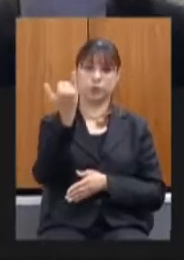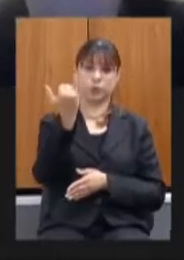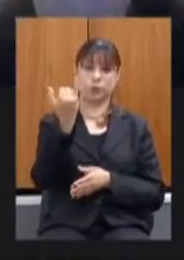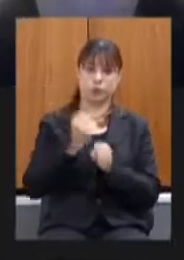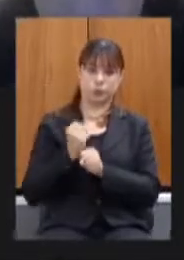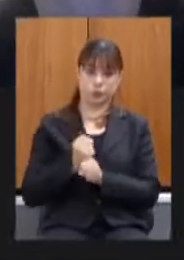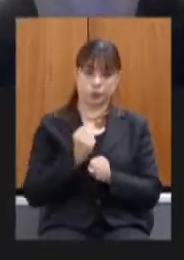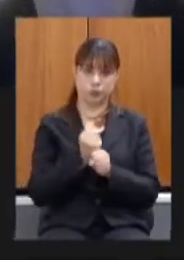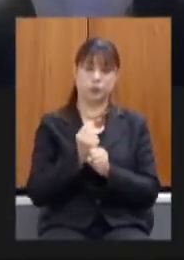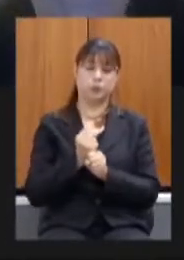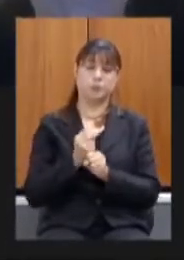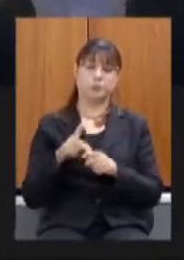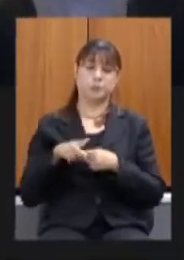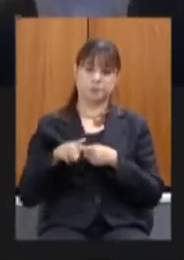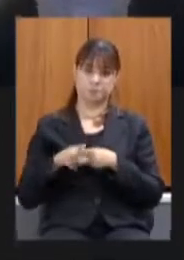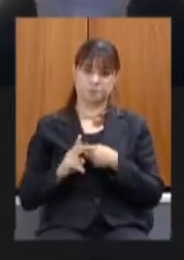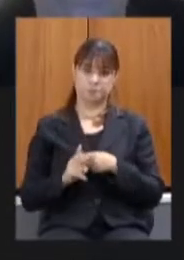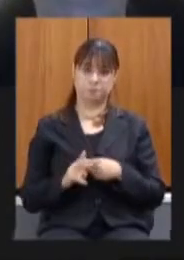próximo